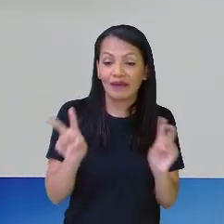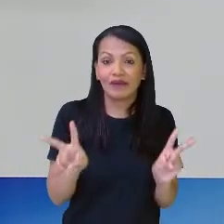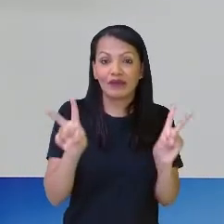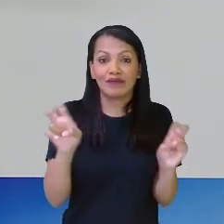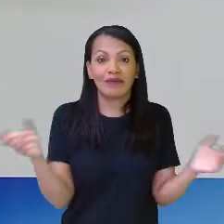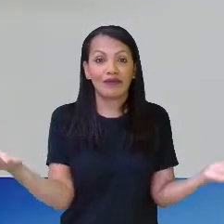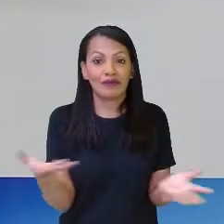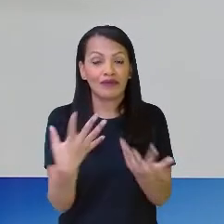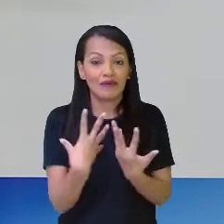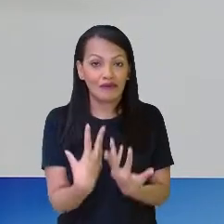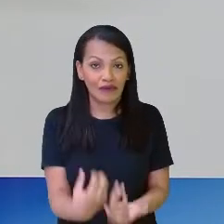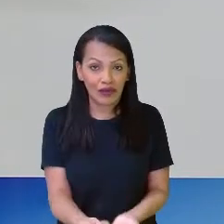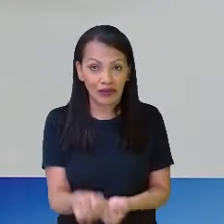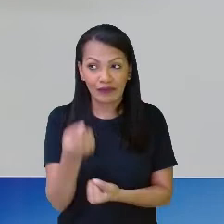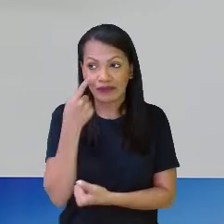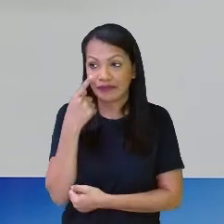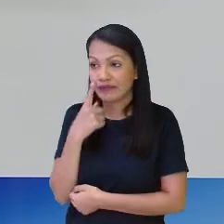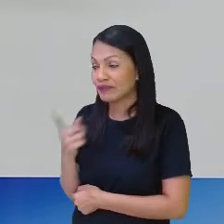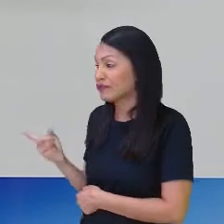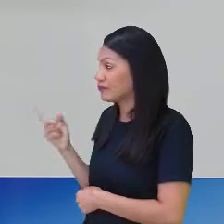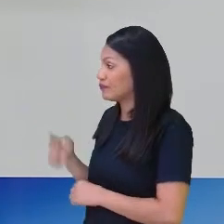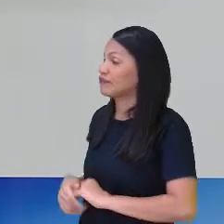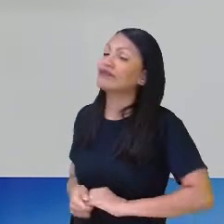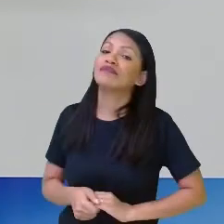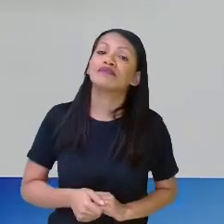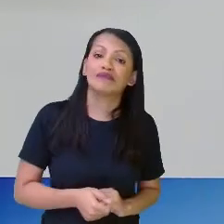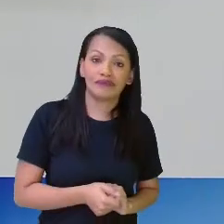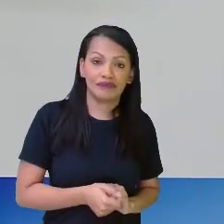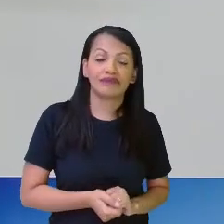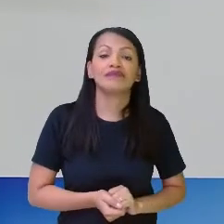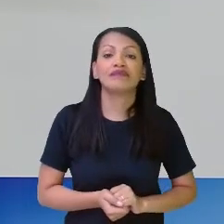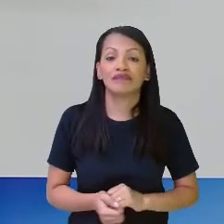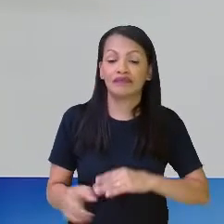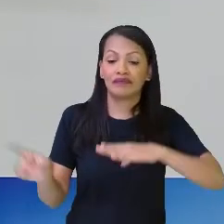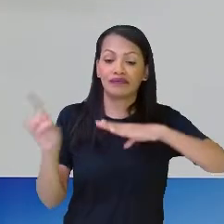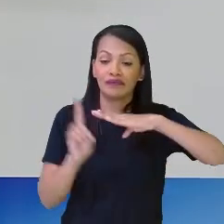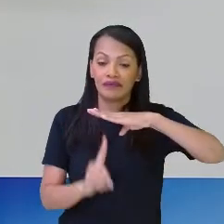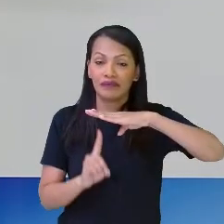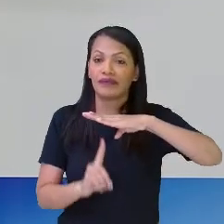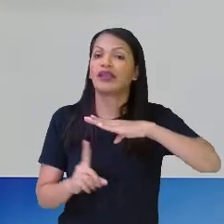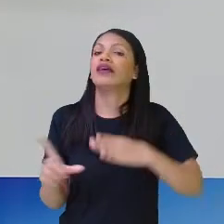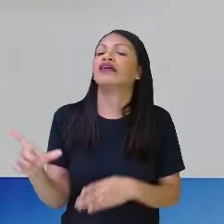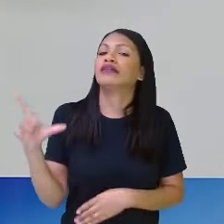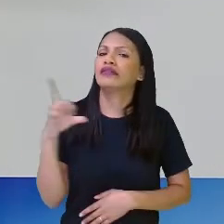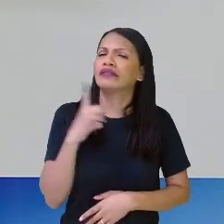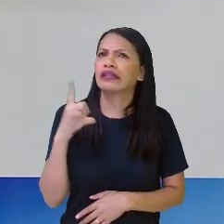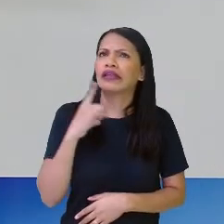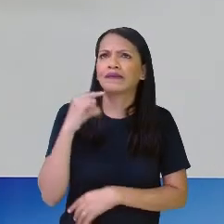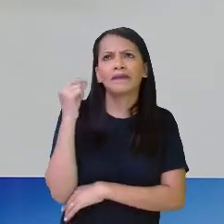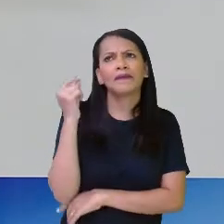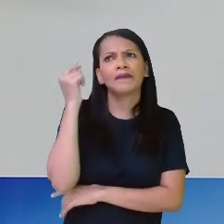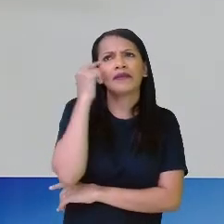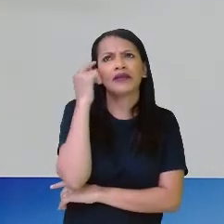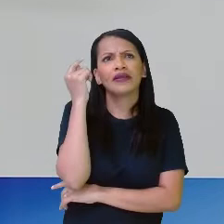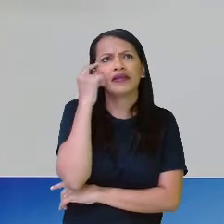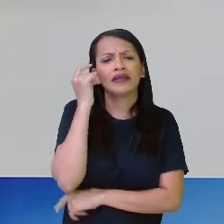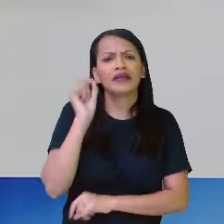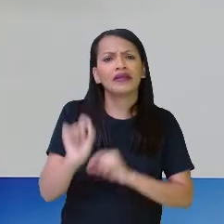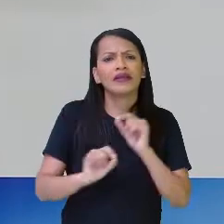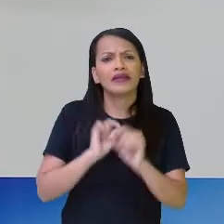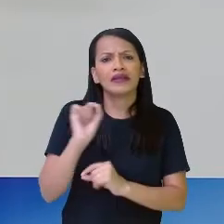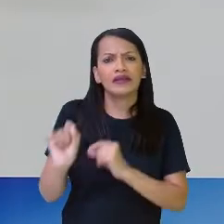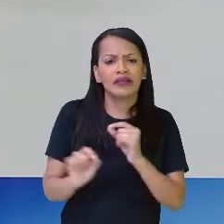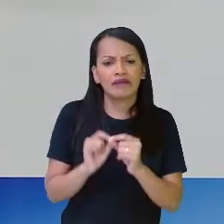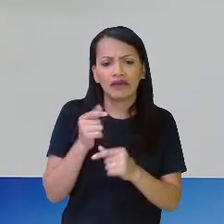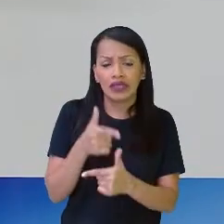que nós vamos trabalhar. O número de baixo da fração, que é o denominador, você tem que pensar que o seu inteiro